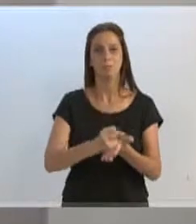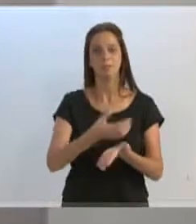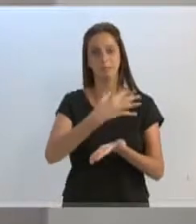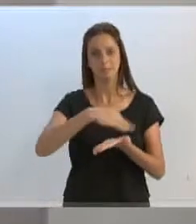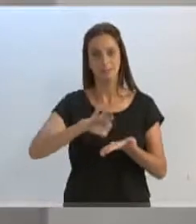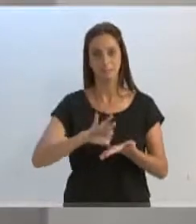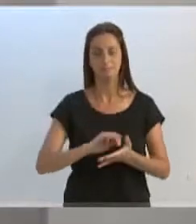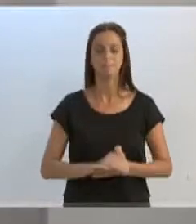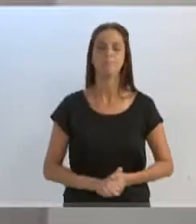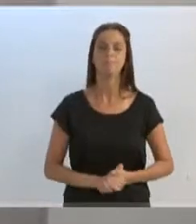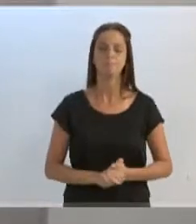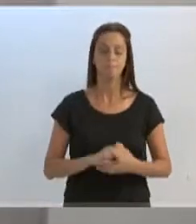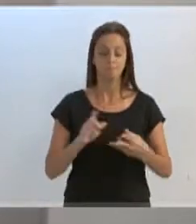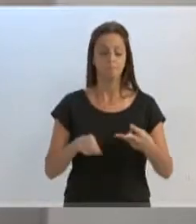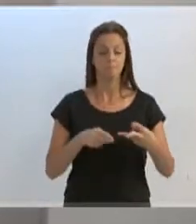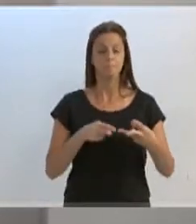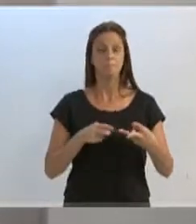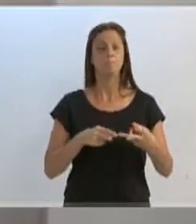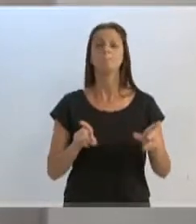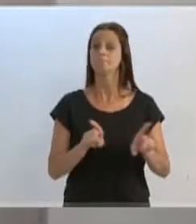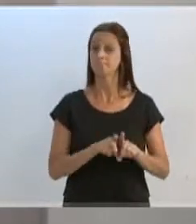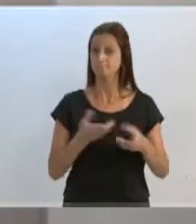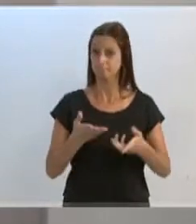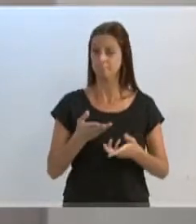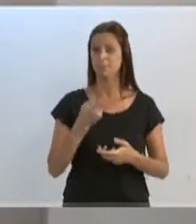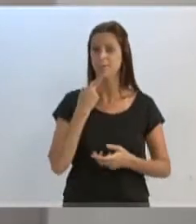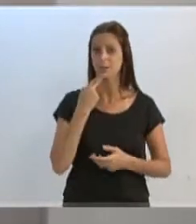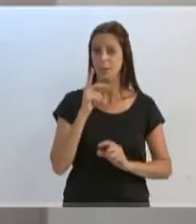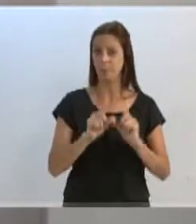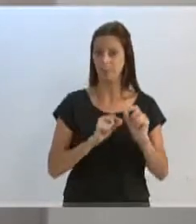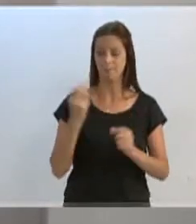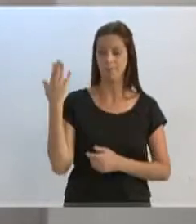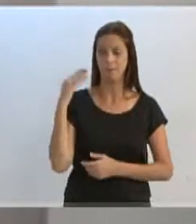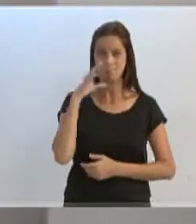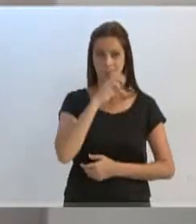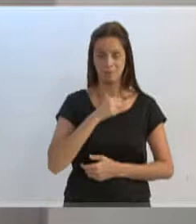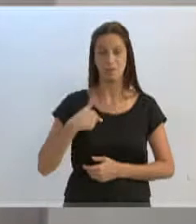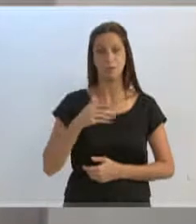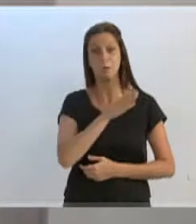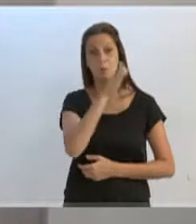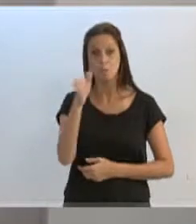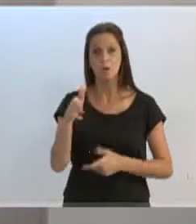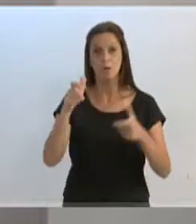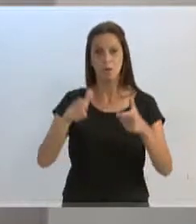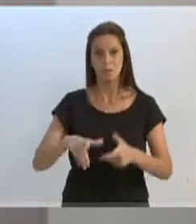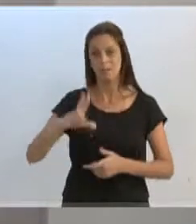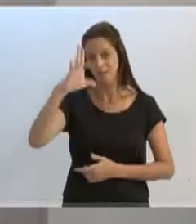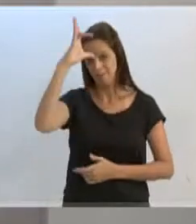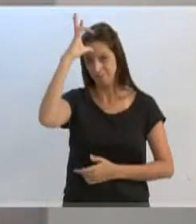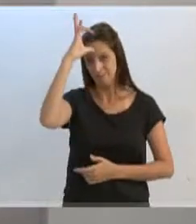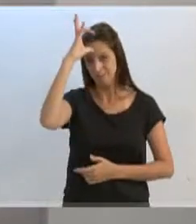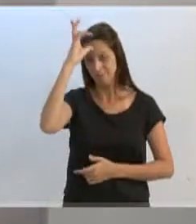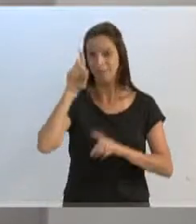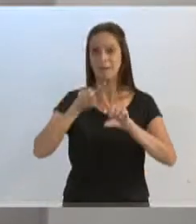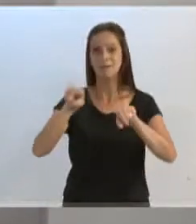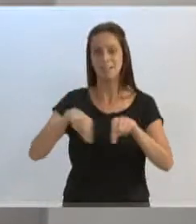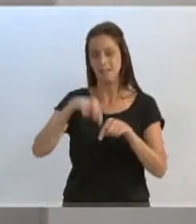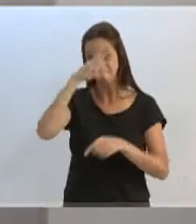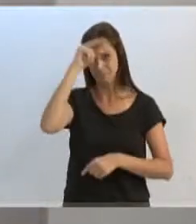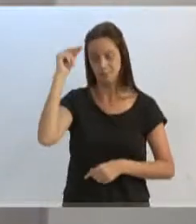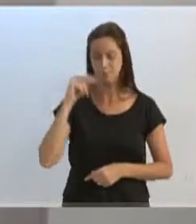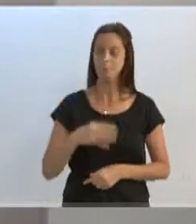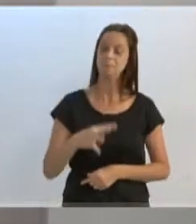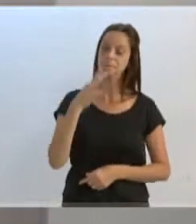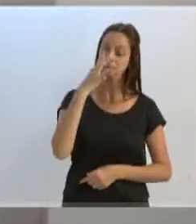Dando continuidade ao meu pronunciamento, eu gostaria também de, no sábado pela manhã, estivemos lá na Intendência da Vila Itopava, prestigiando a